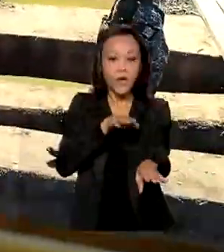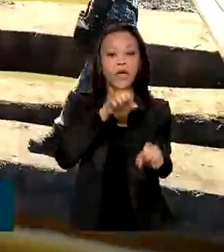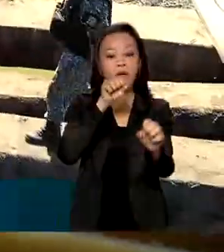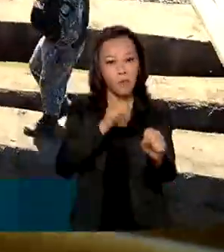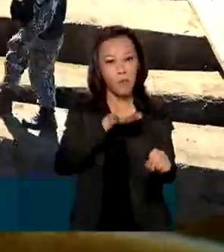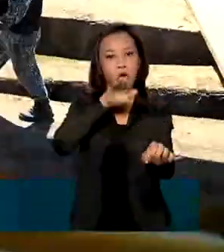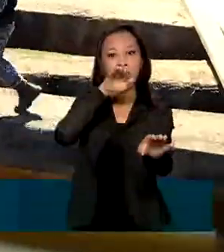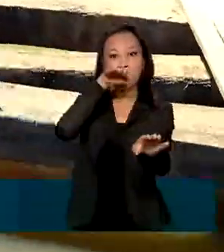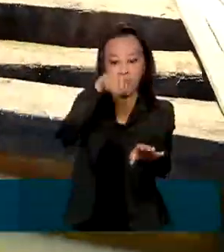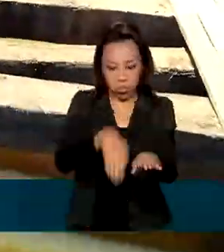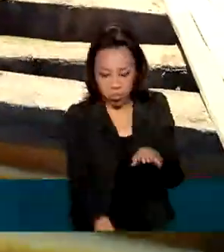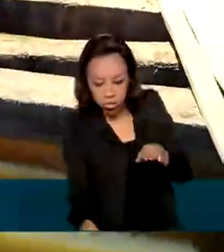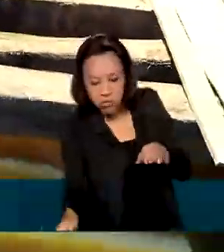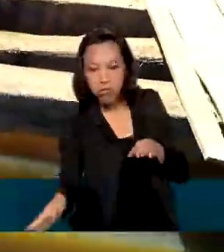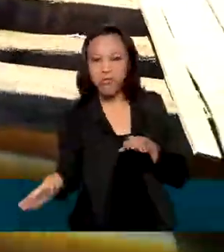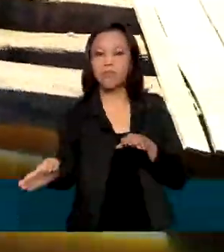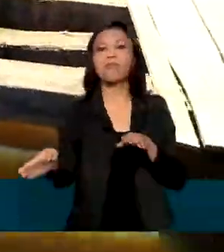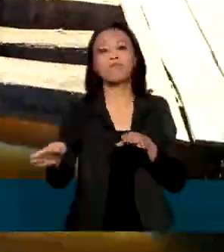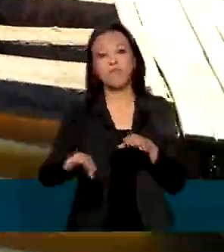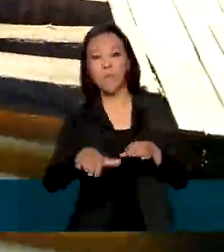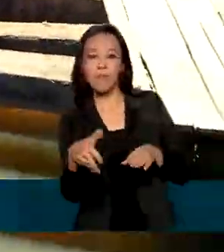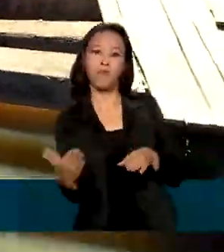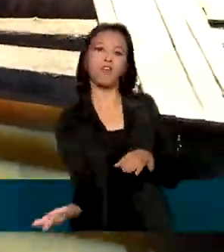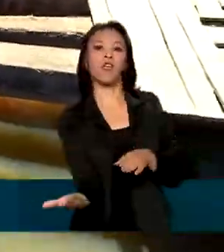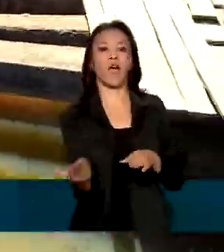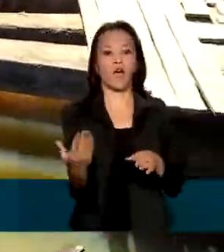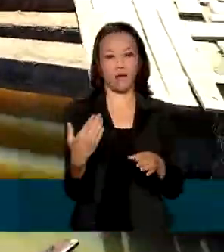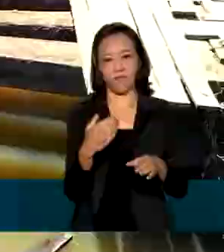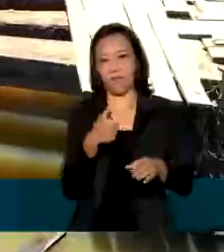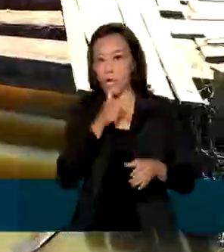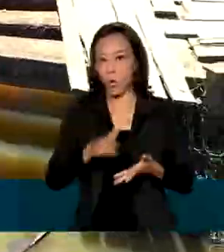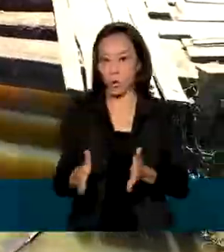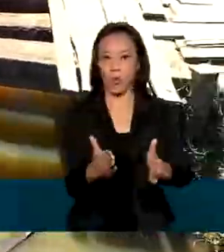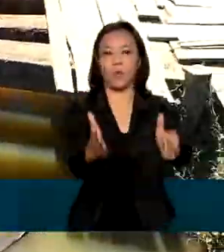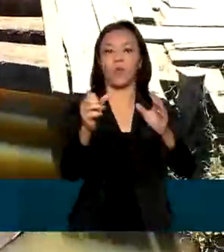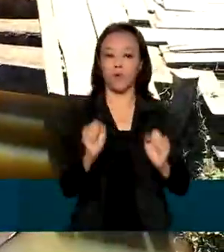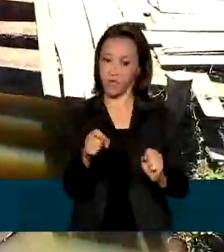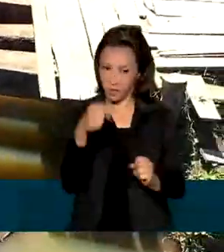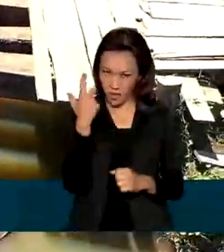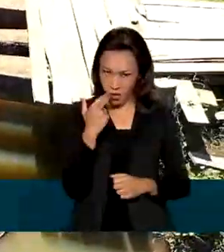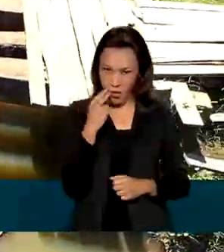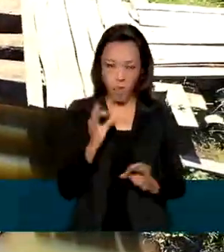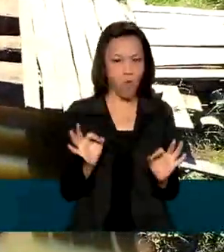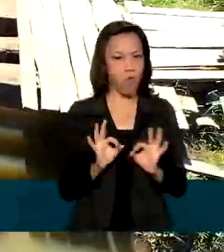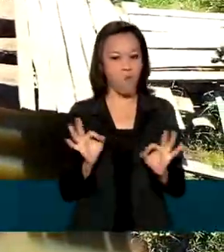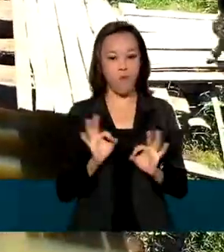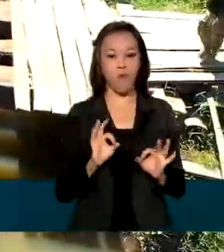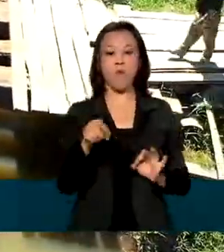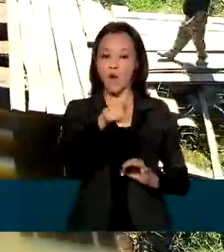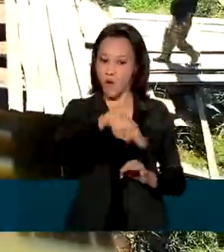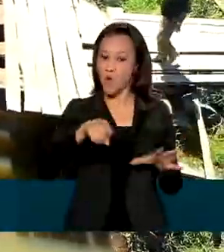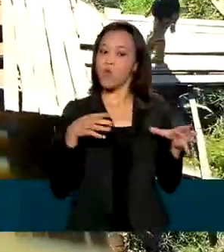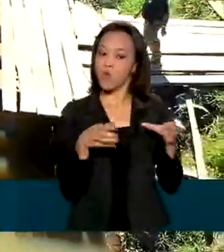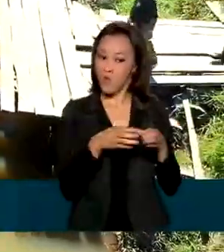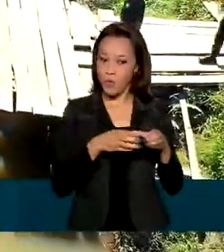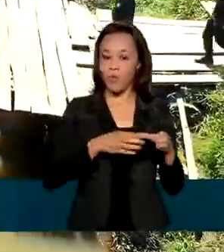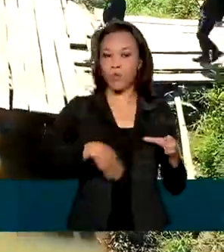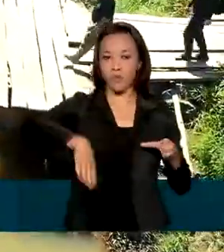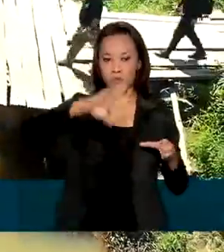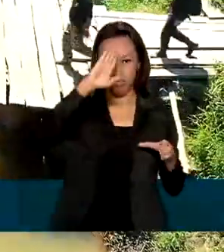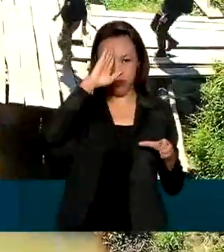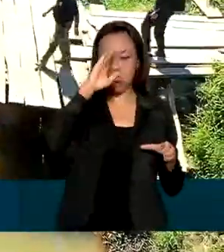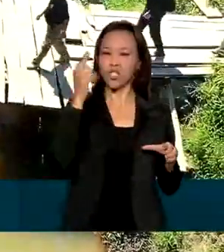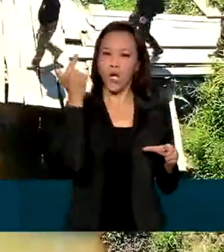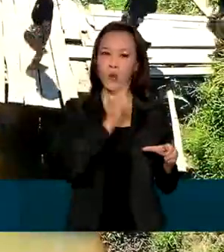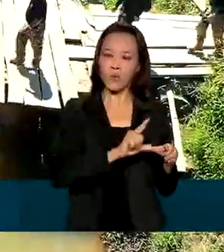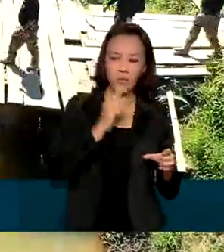literalmente cair no rio. Esse tipo de ação não é incomum. Durante uma operação, os agentes já se depararam com outras situações assim,